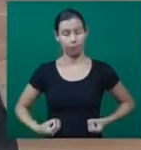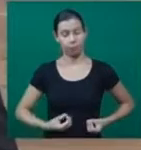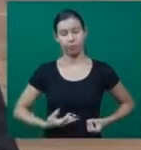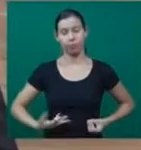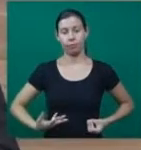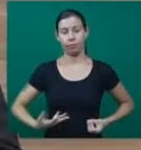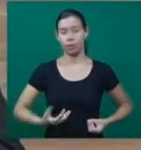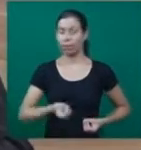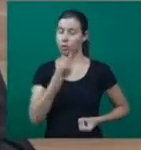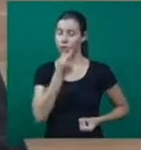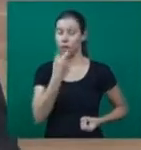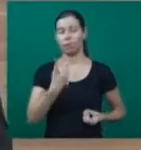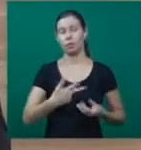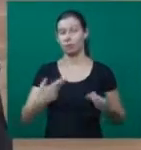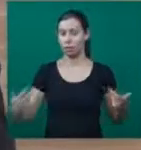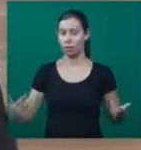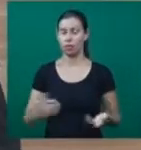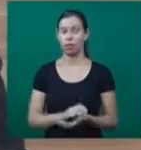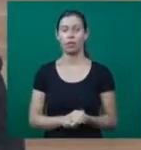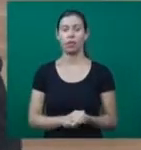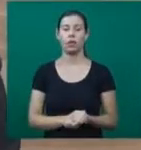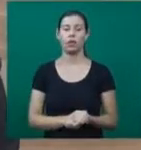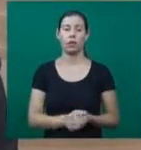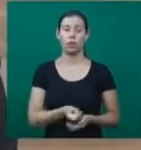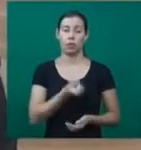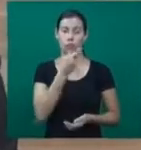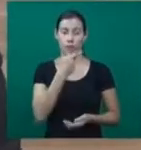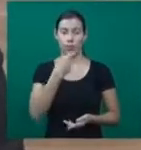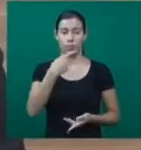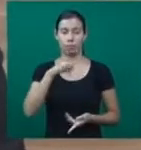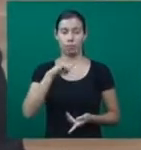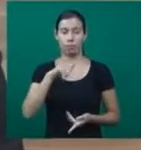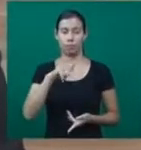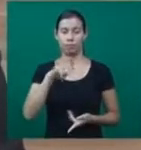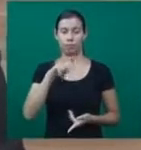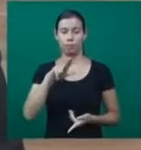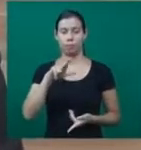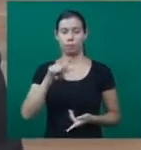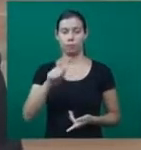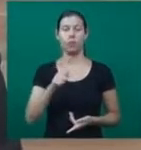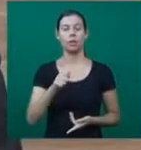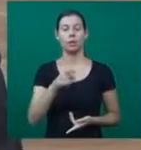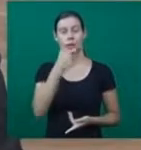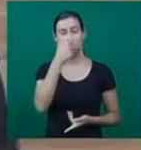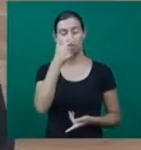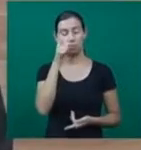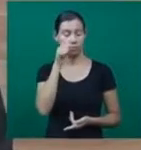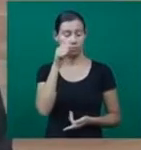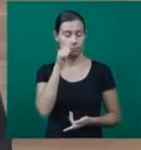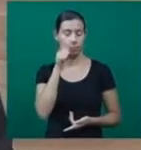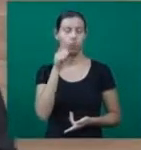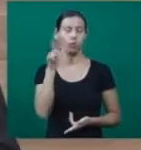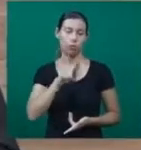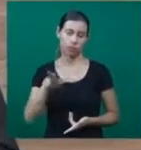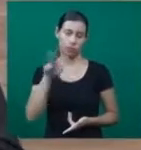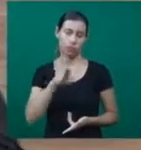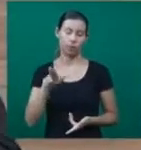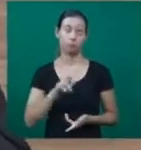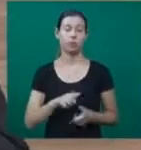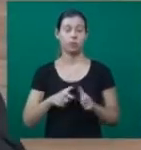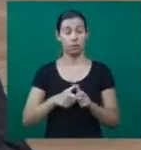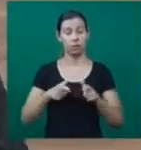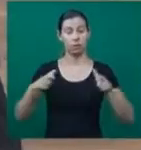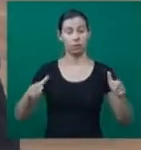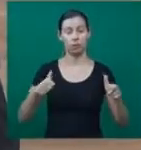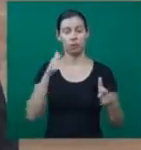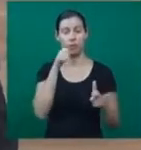Os dados da ONU apontam que a pílula anticoncepcional é o segundo recurso mais utilizado, mas cresce o número de mulheres que